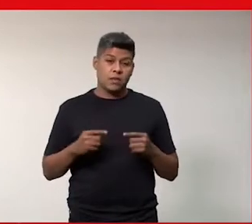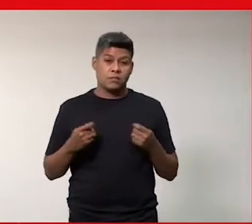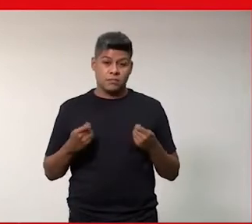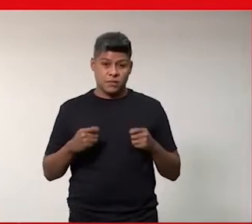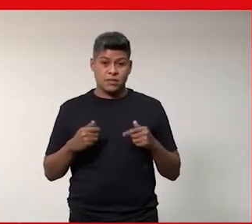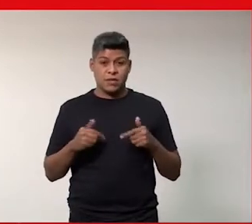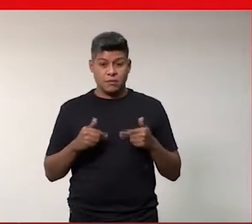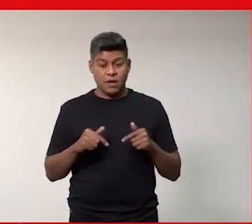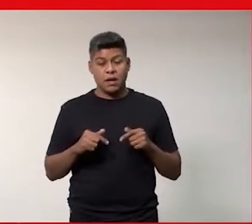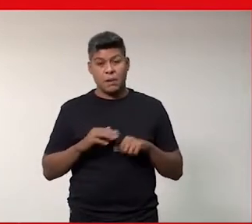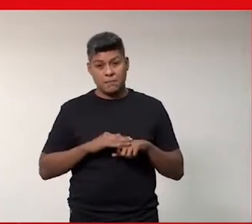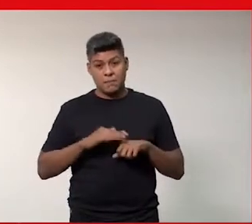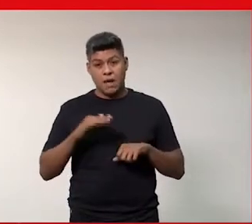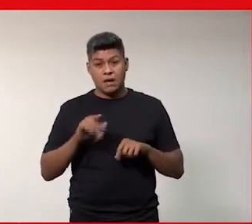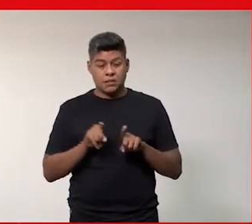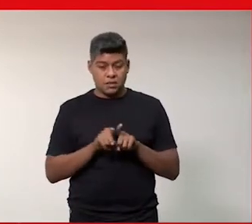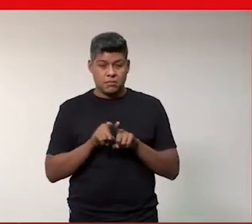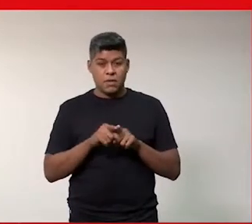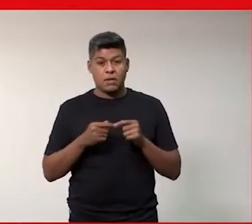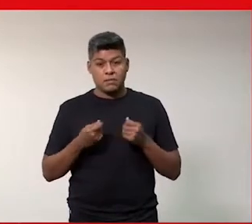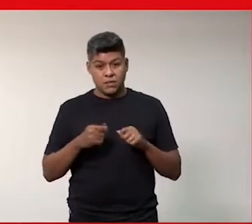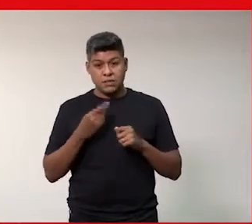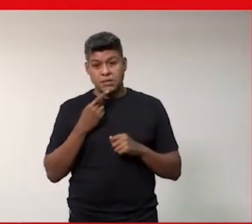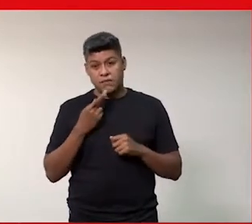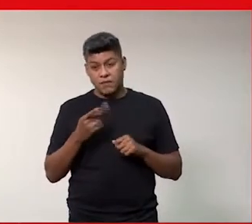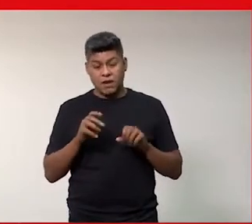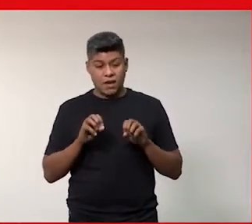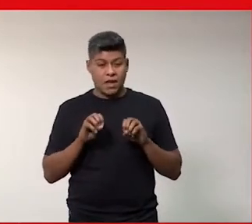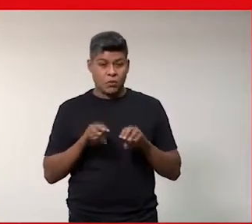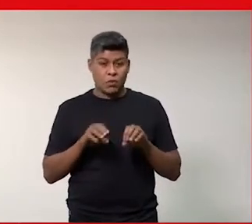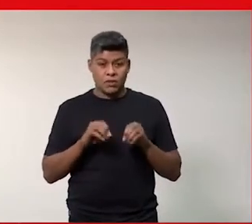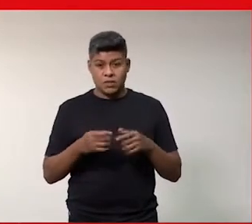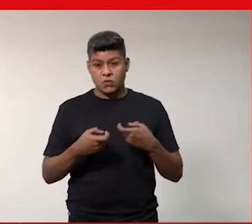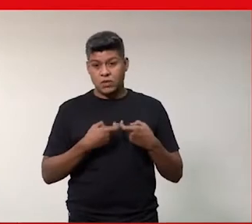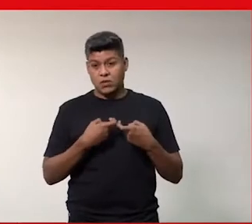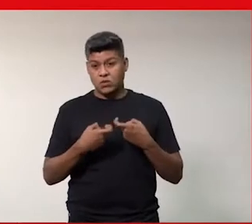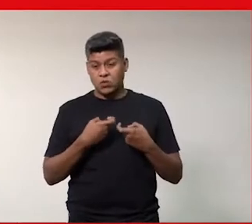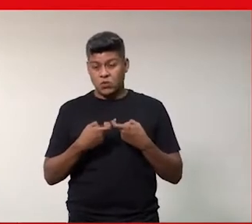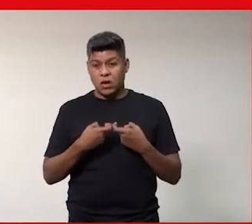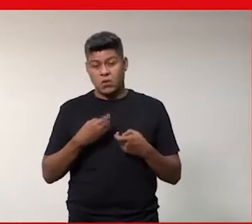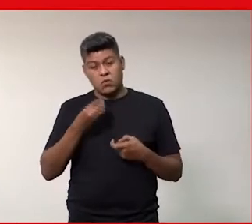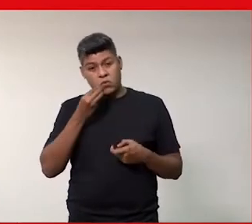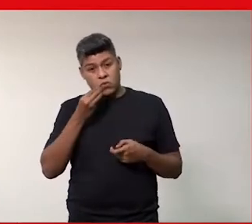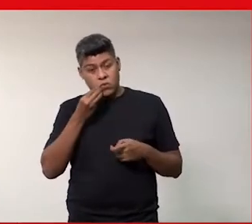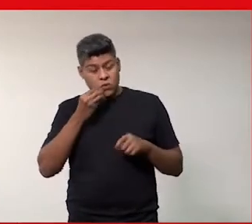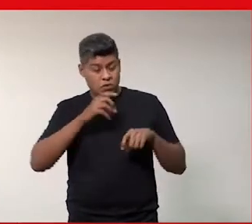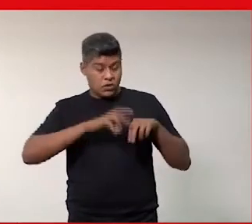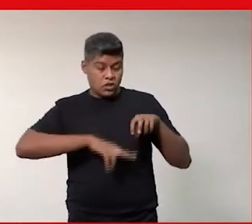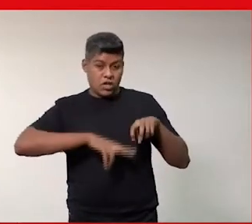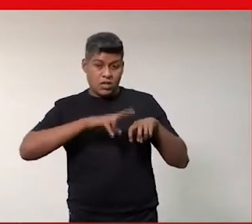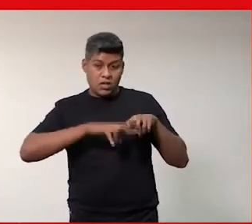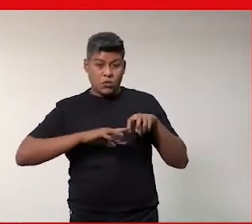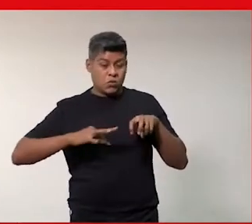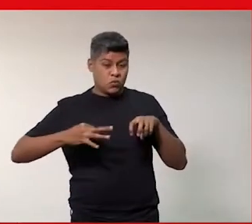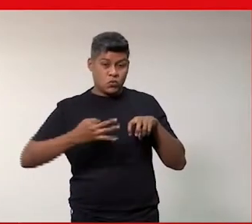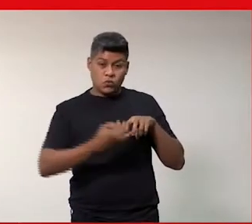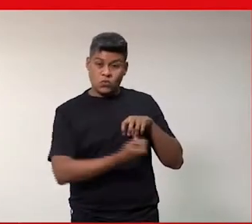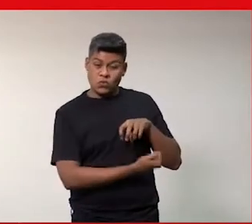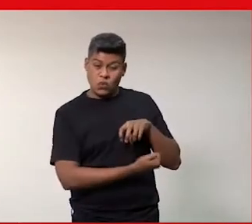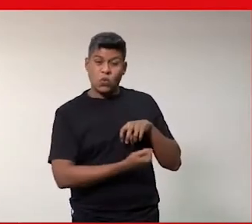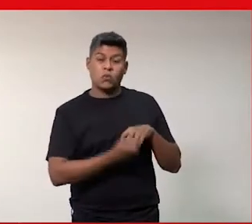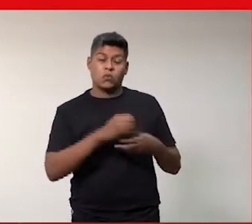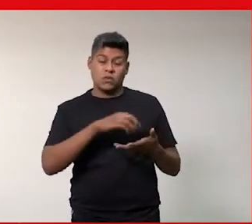trabalhar mais também. Eu tenho que falar sobre a educação sexual e a educação perspectiva de gênero em todas as esferas,